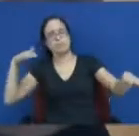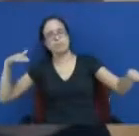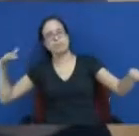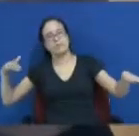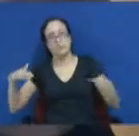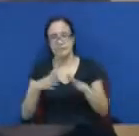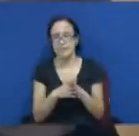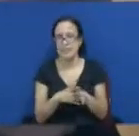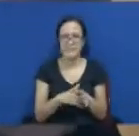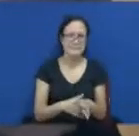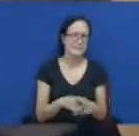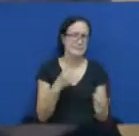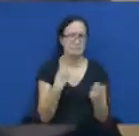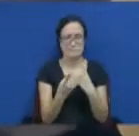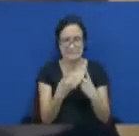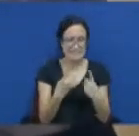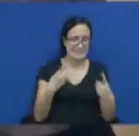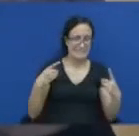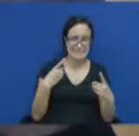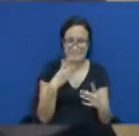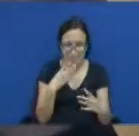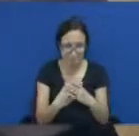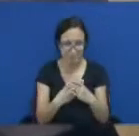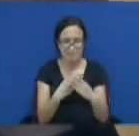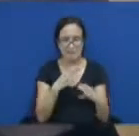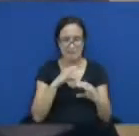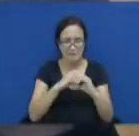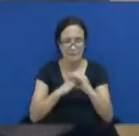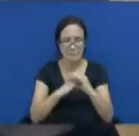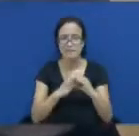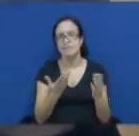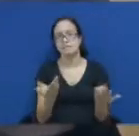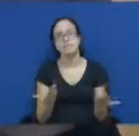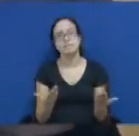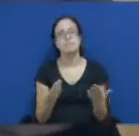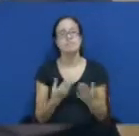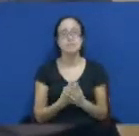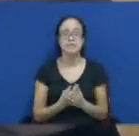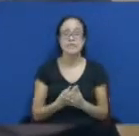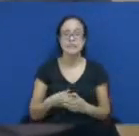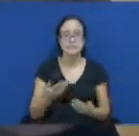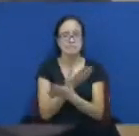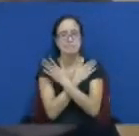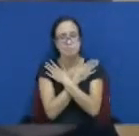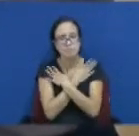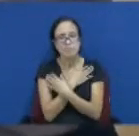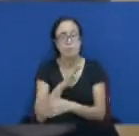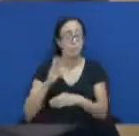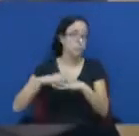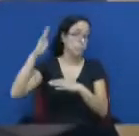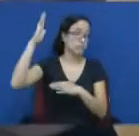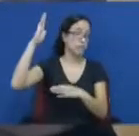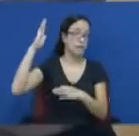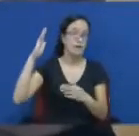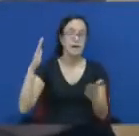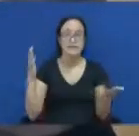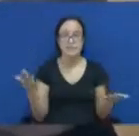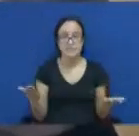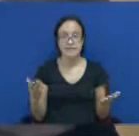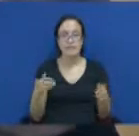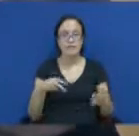cada vez mais travada, índice de desemprego, não é verdade? Enfim, então a sustentabilidade, ela